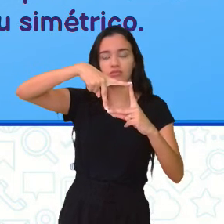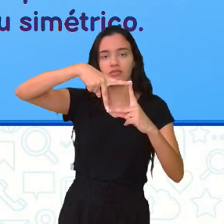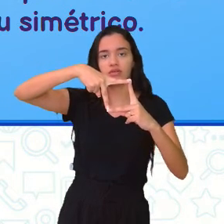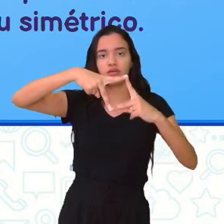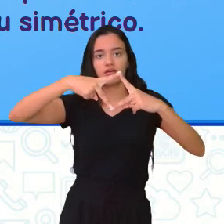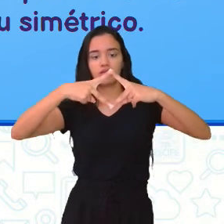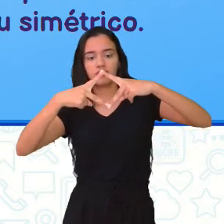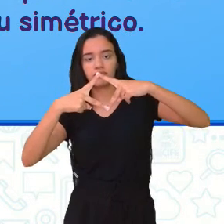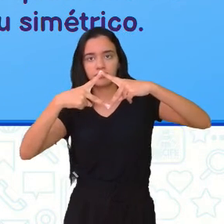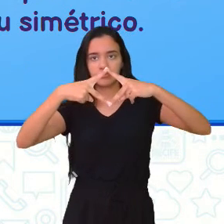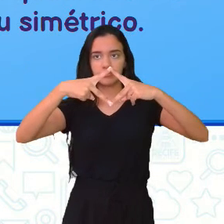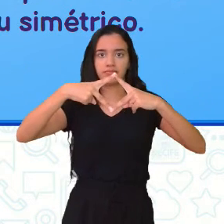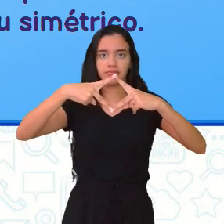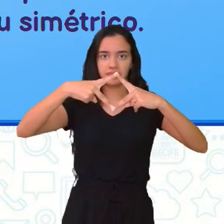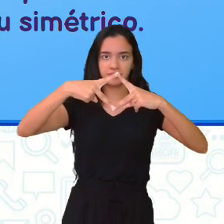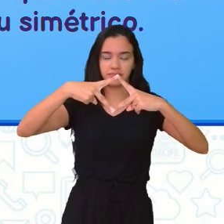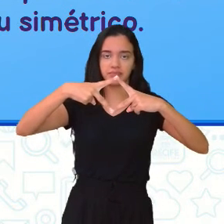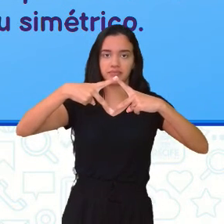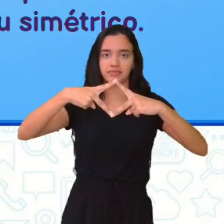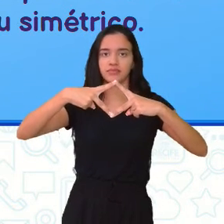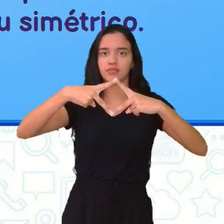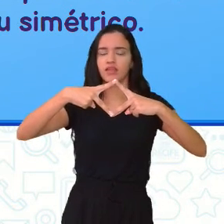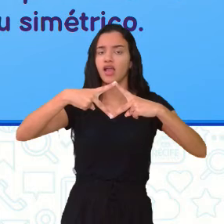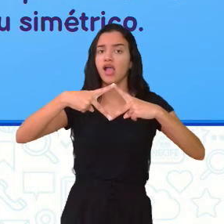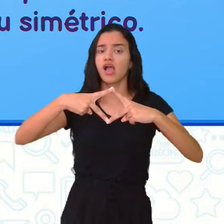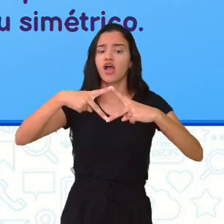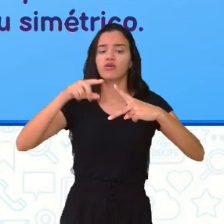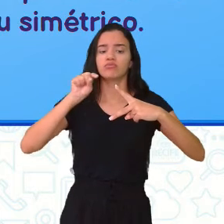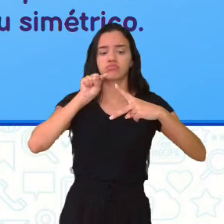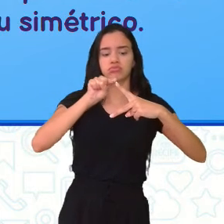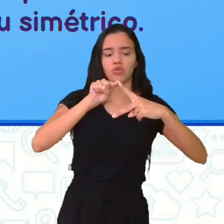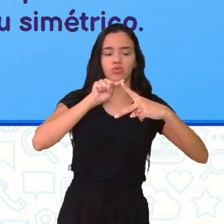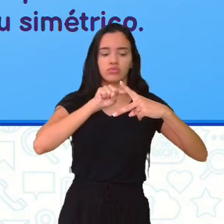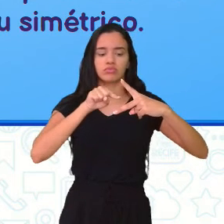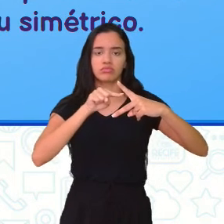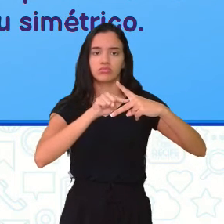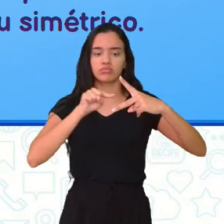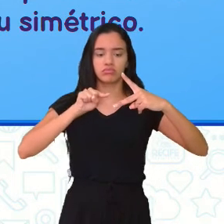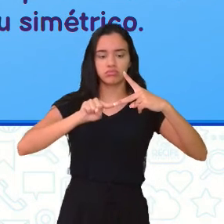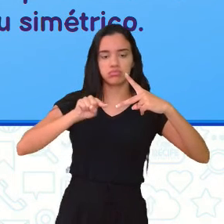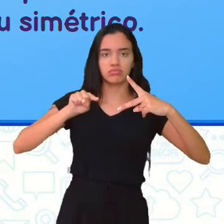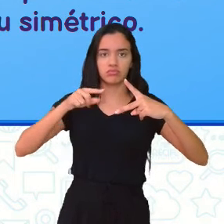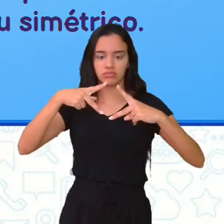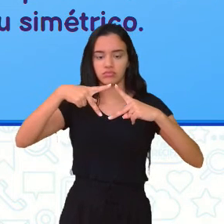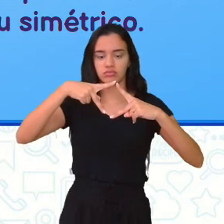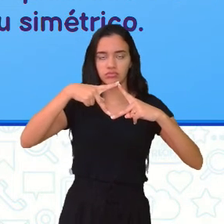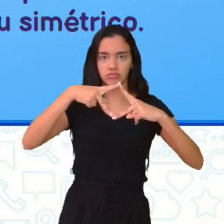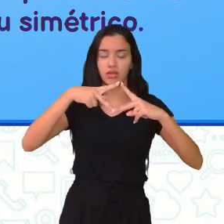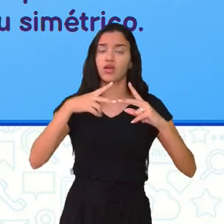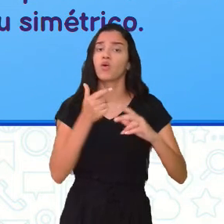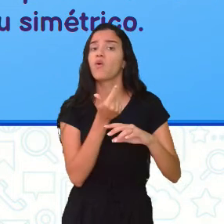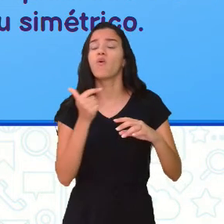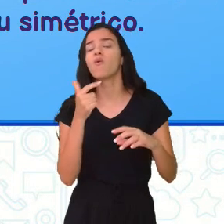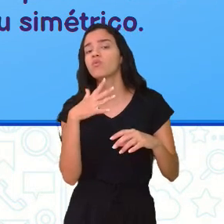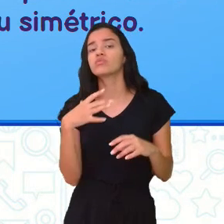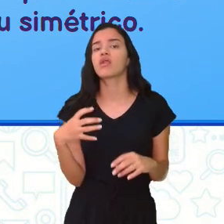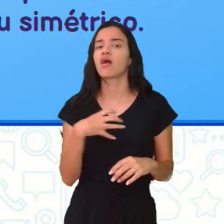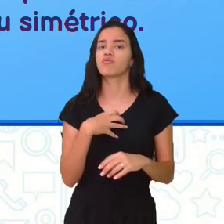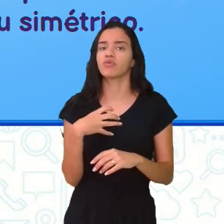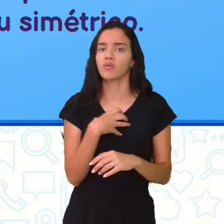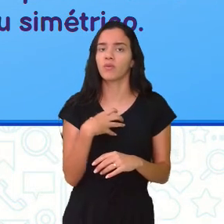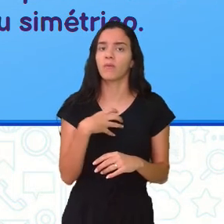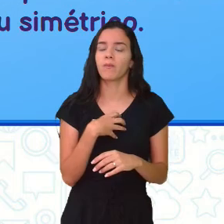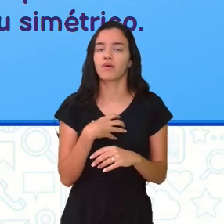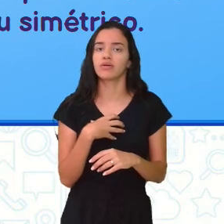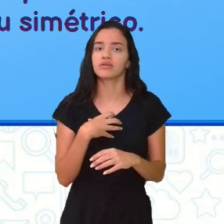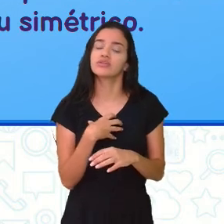não está na horizontal. e eu coloquei um ponto no eixo de simetria, que é outra maneira de